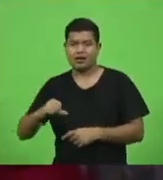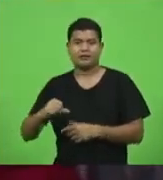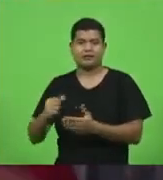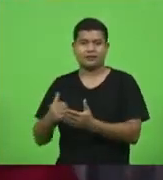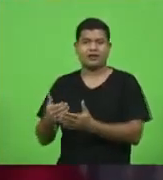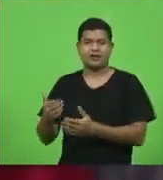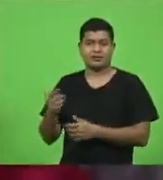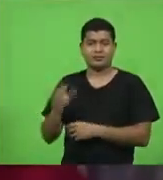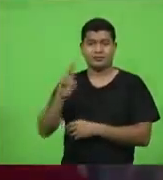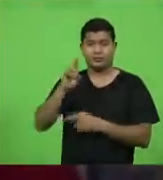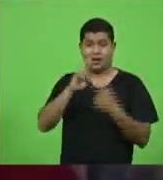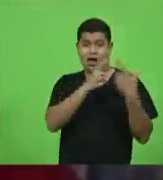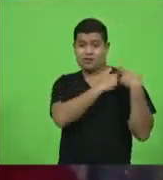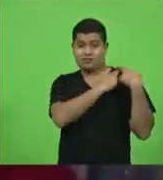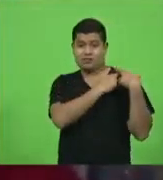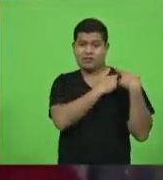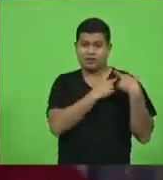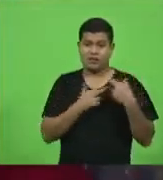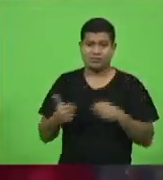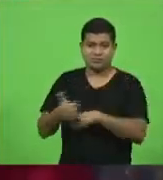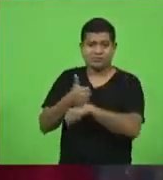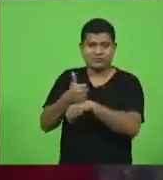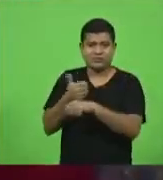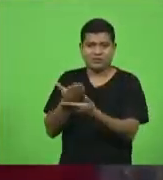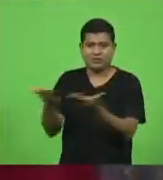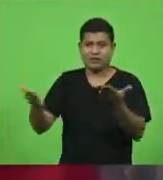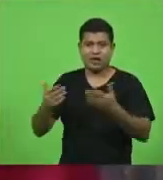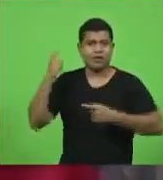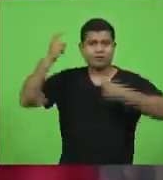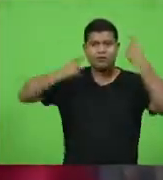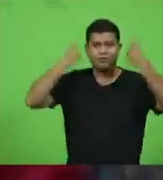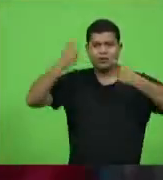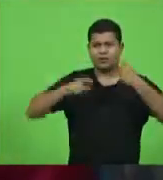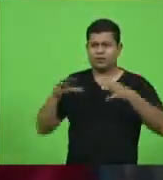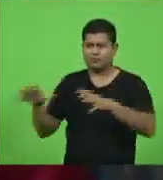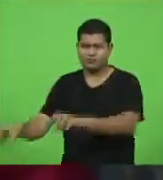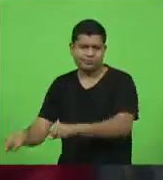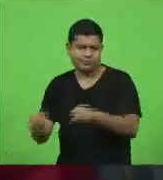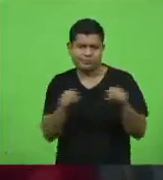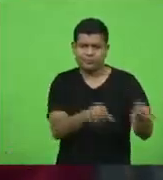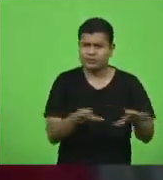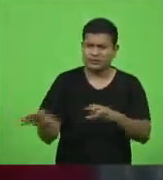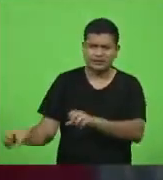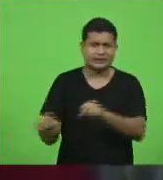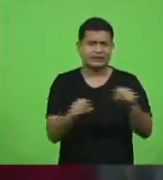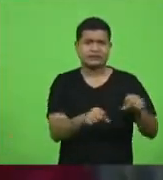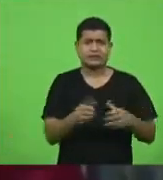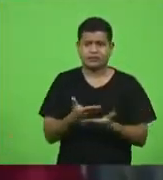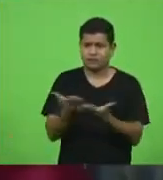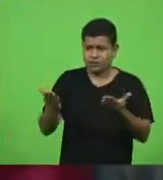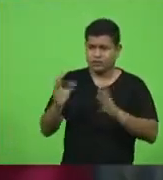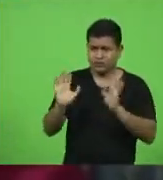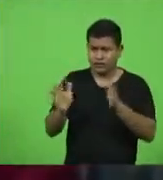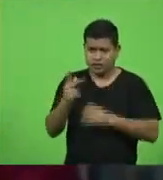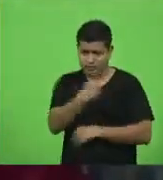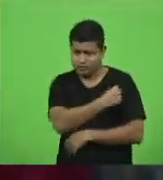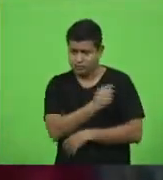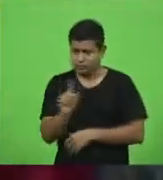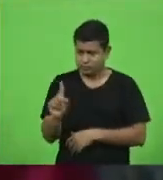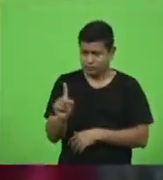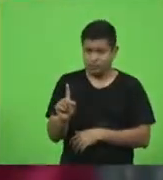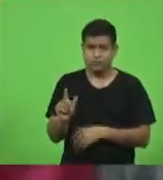limpeza. Ninguém se preocupa com eles. E eles pegam aqueles lixos todos, eu perguntei para eles, vocês já foram vacinados?